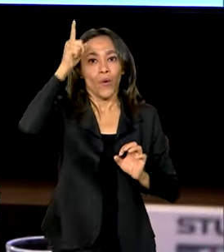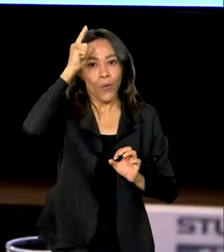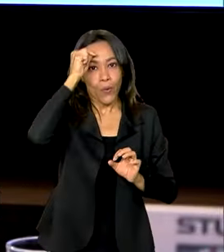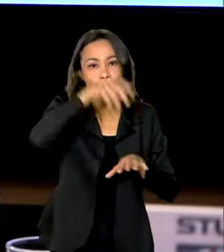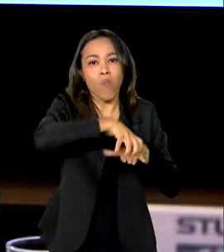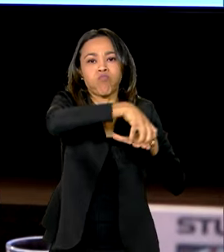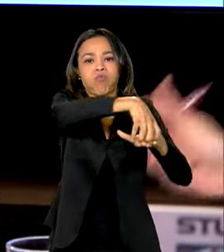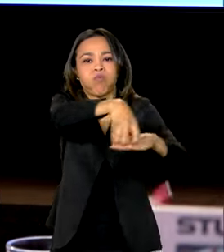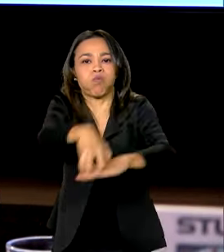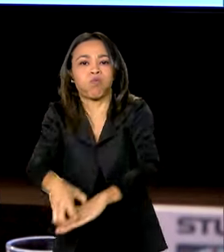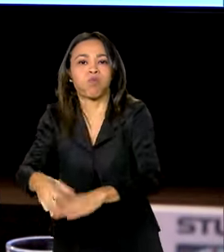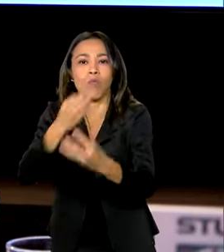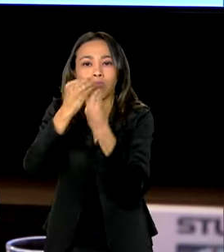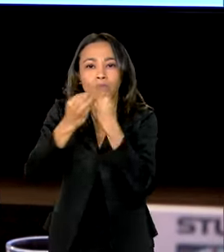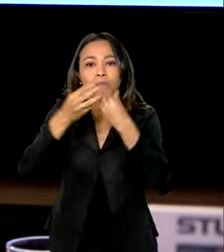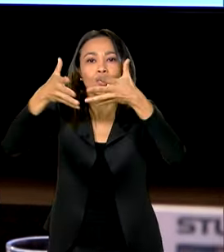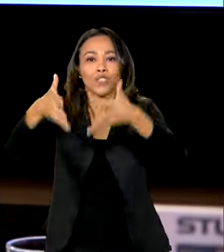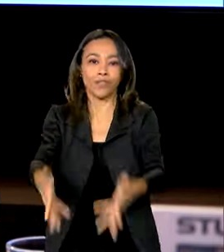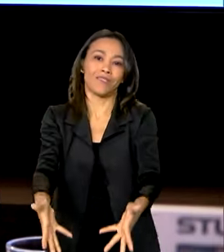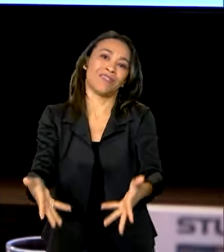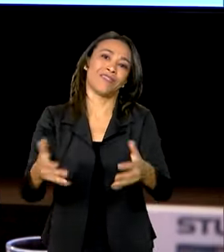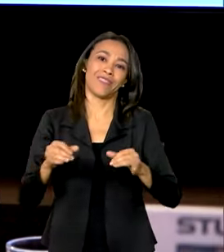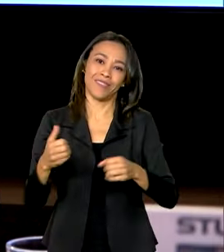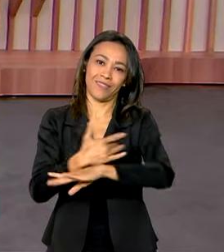da mesa dos produtores cada vez de forma mais eficiente.